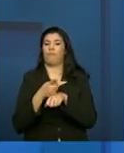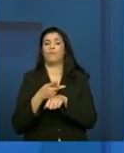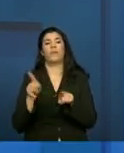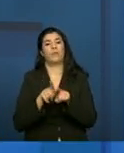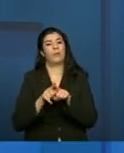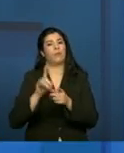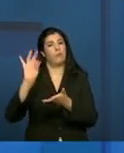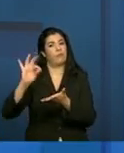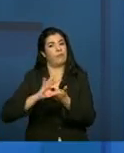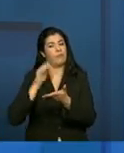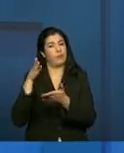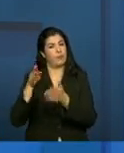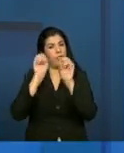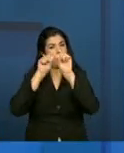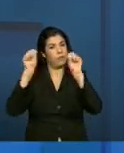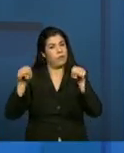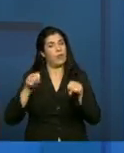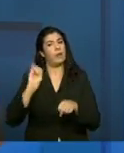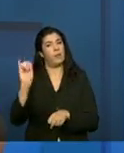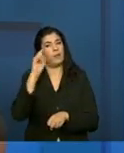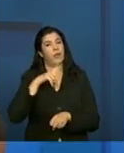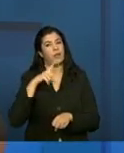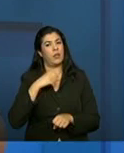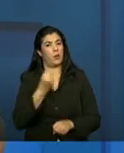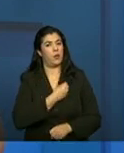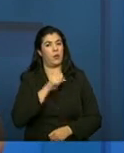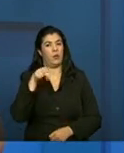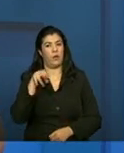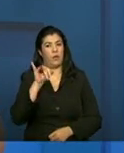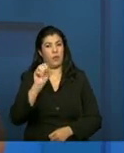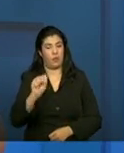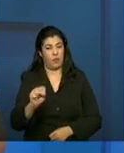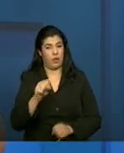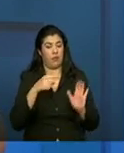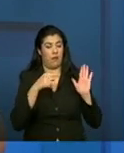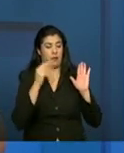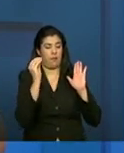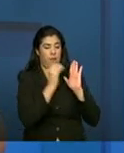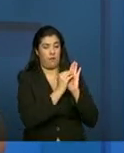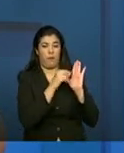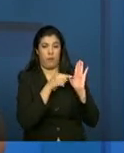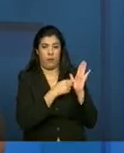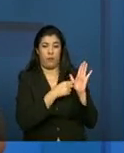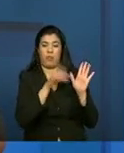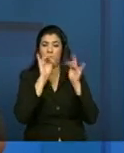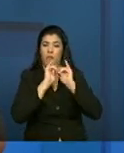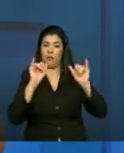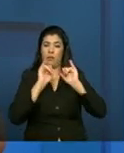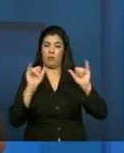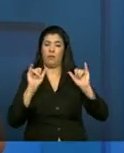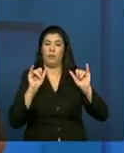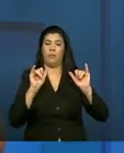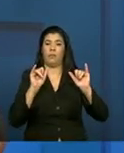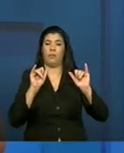cadastro e tenha um número do NIS. Então, essas informações que vão estar ali,